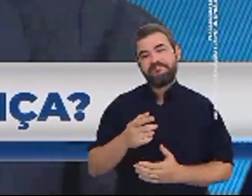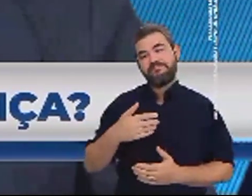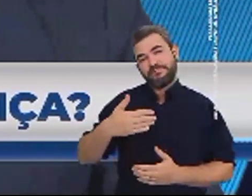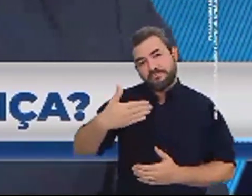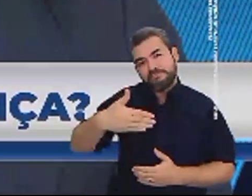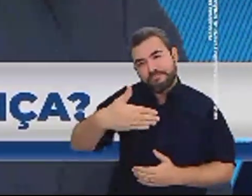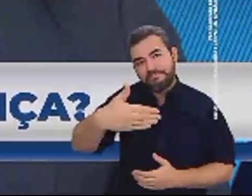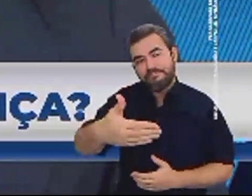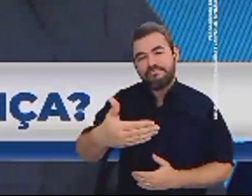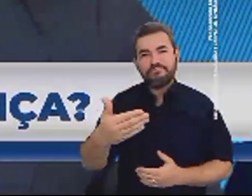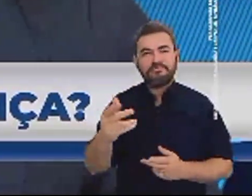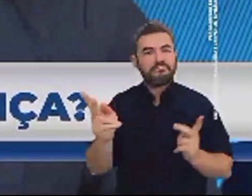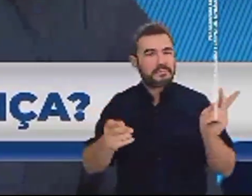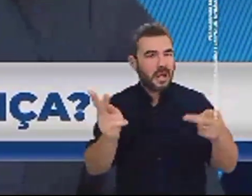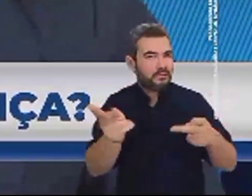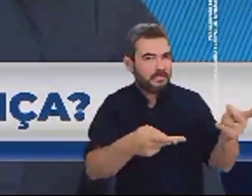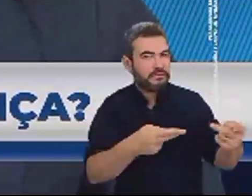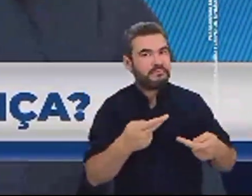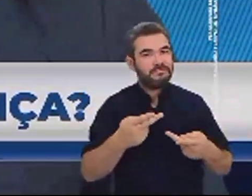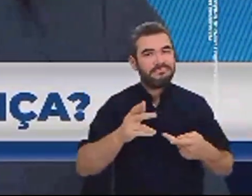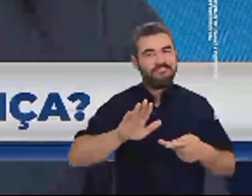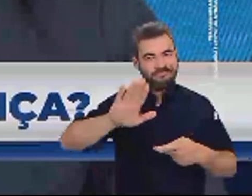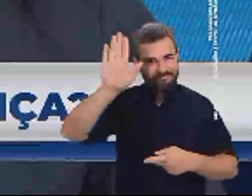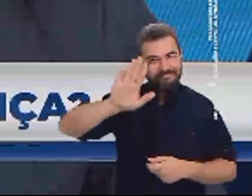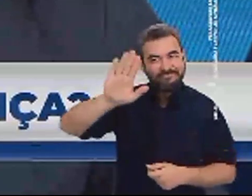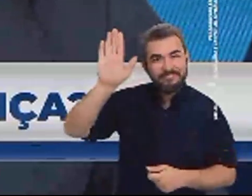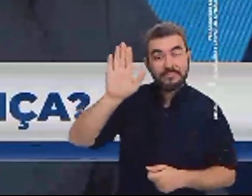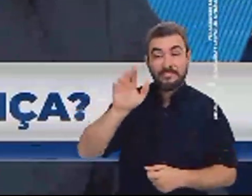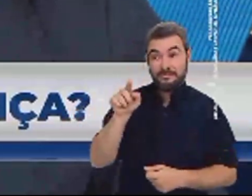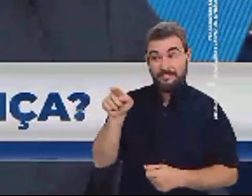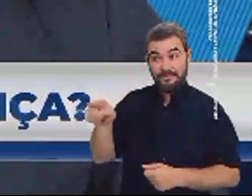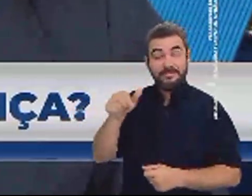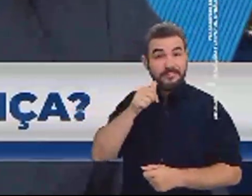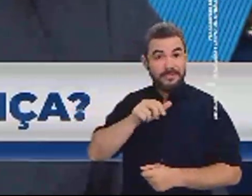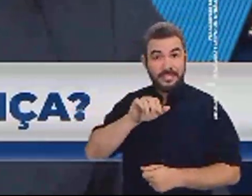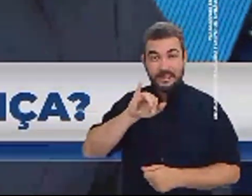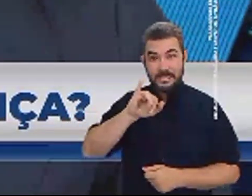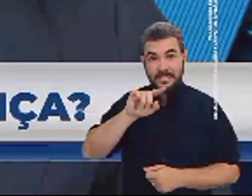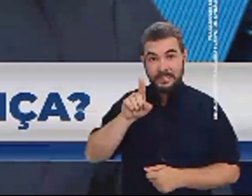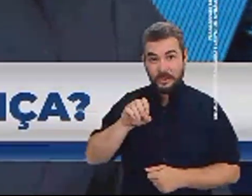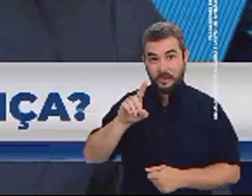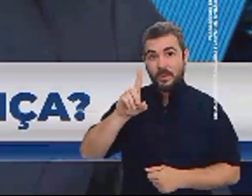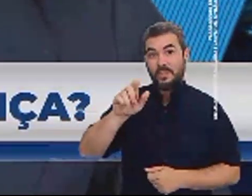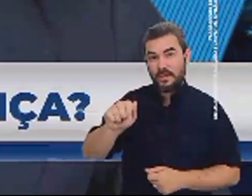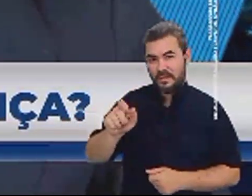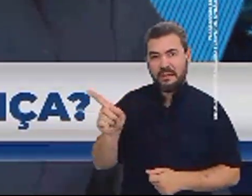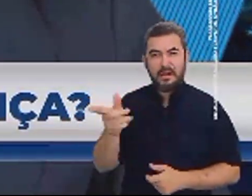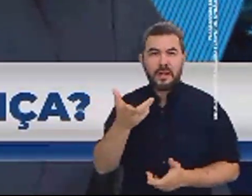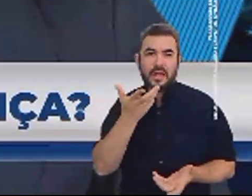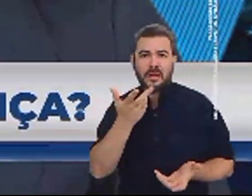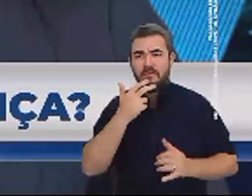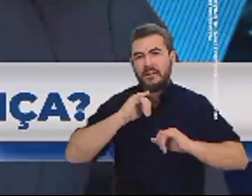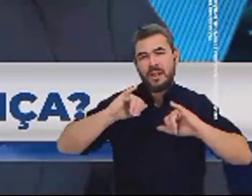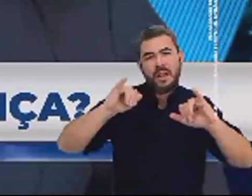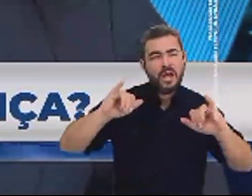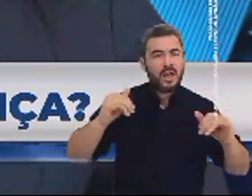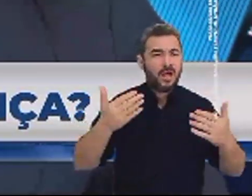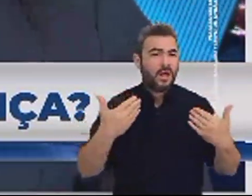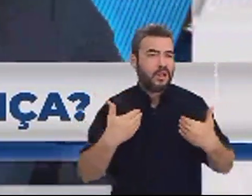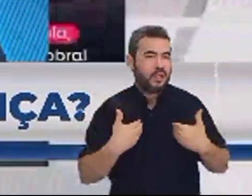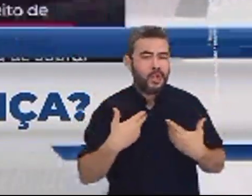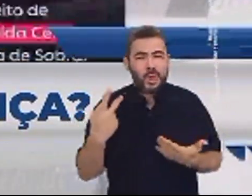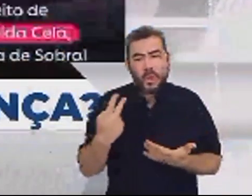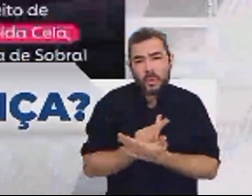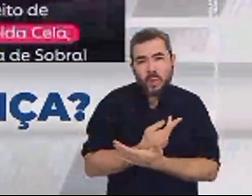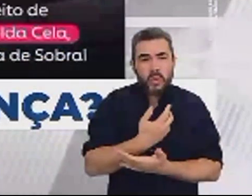Bem, continuamos aqui acompanhando as eleições A candidata Isolda estaria buscando se fazer de vítima em razão